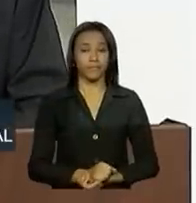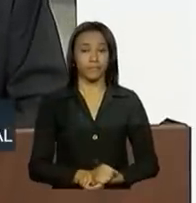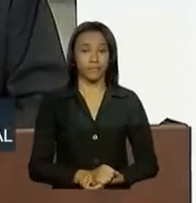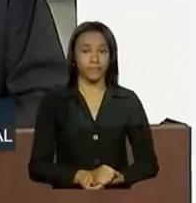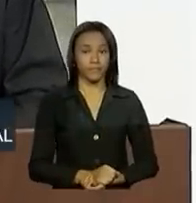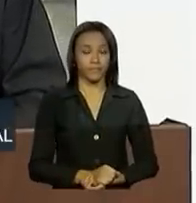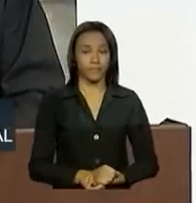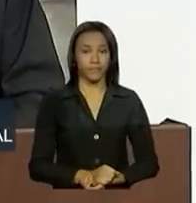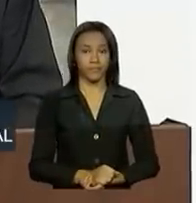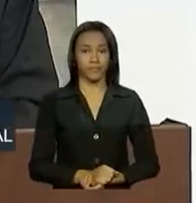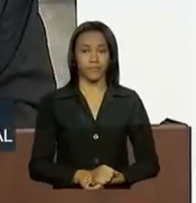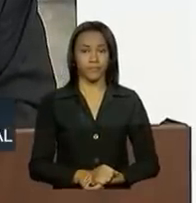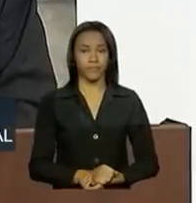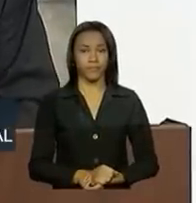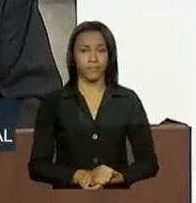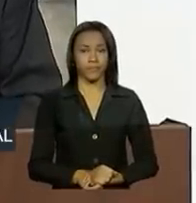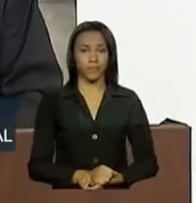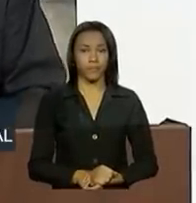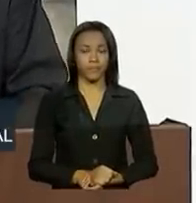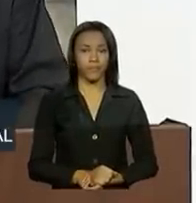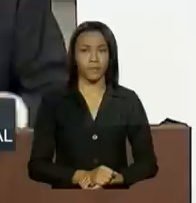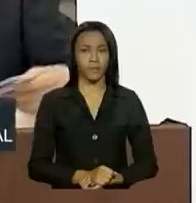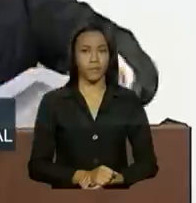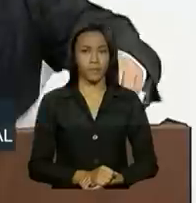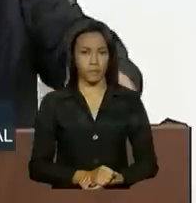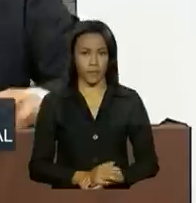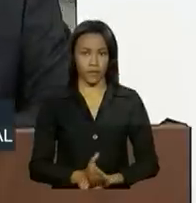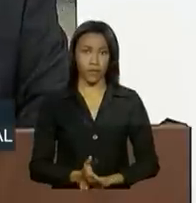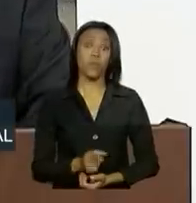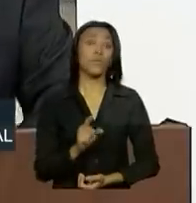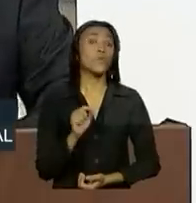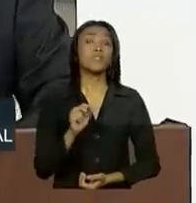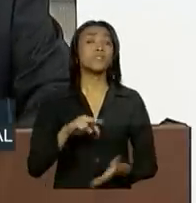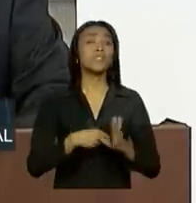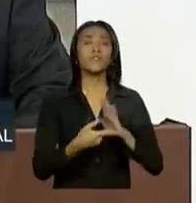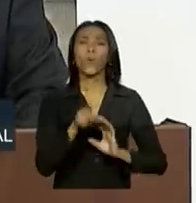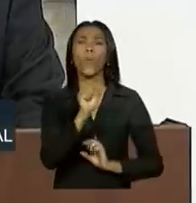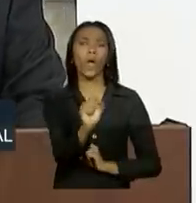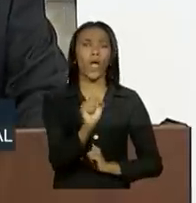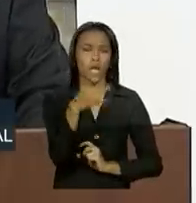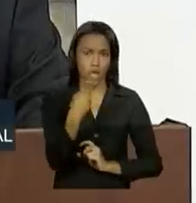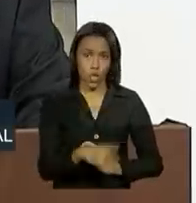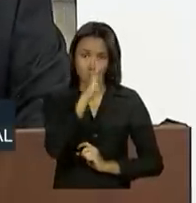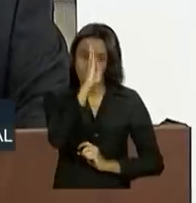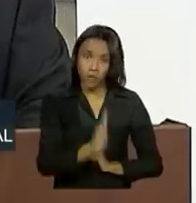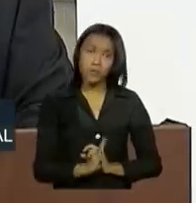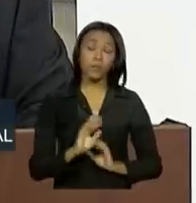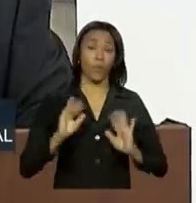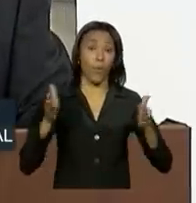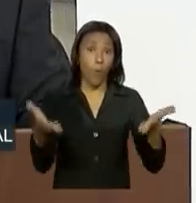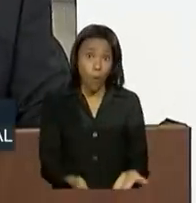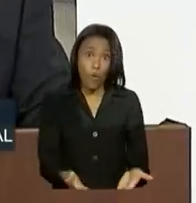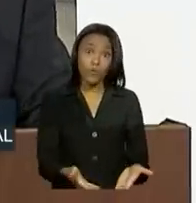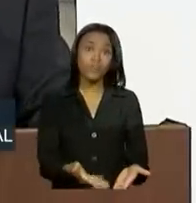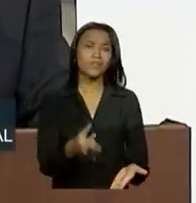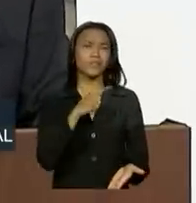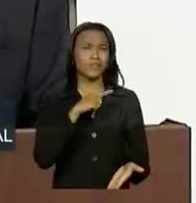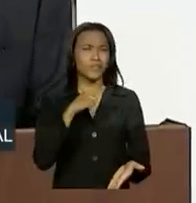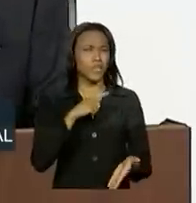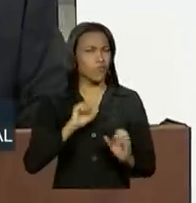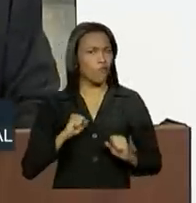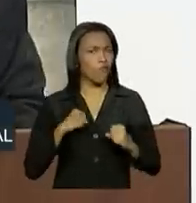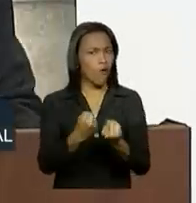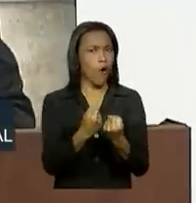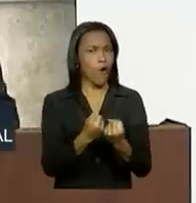no quadro. Então, isso significa que o Brasil já hoje tem um forte